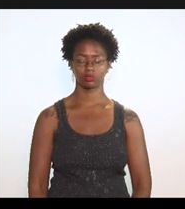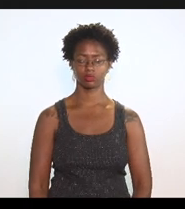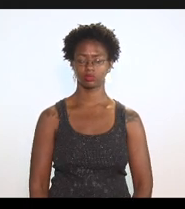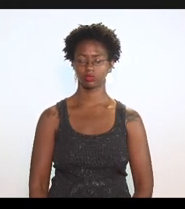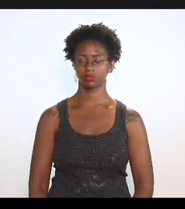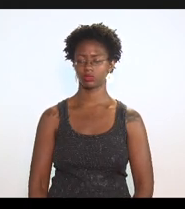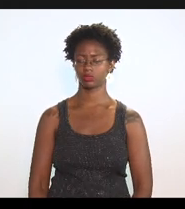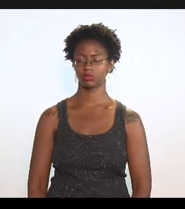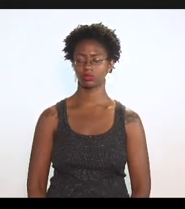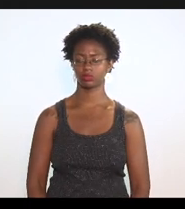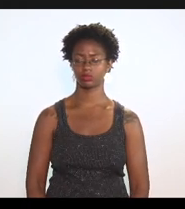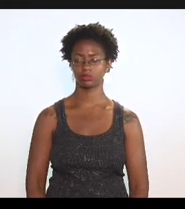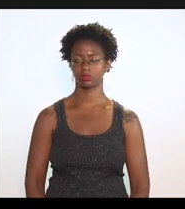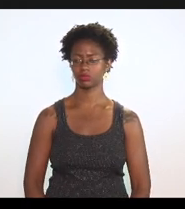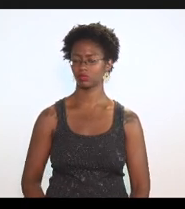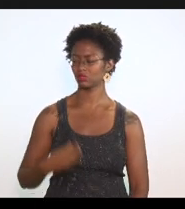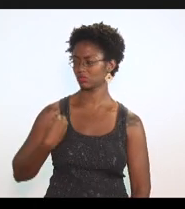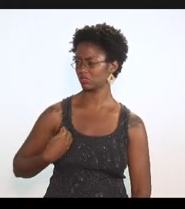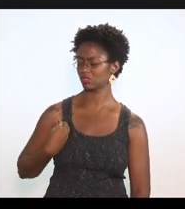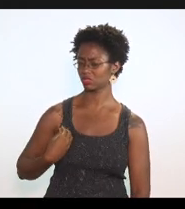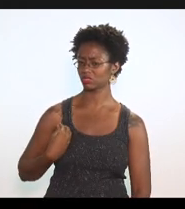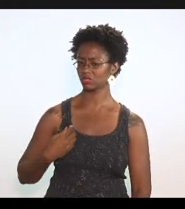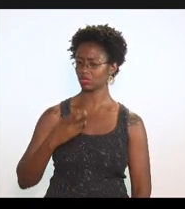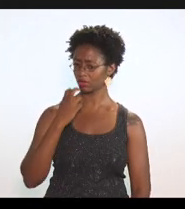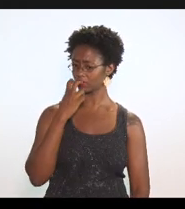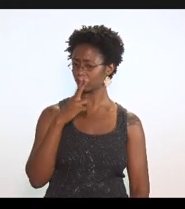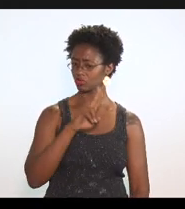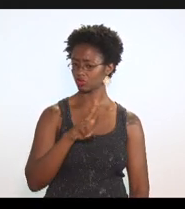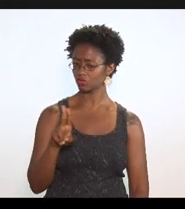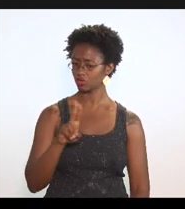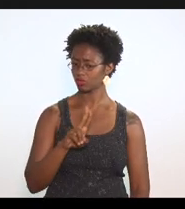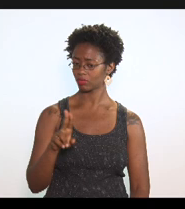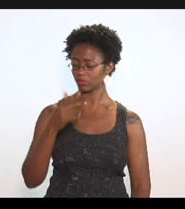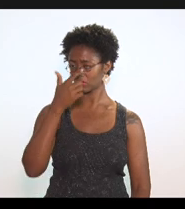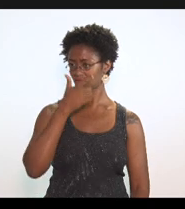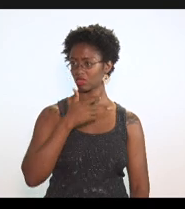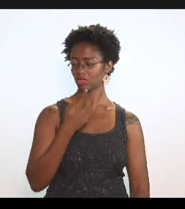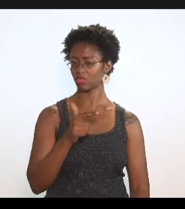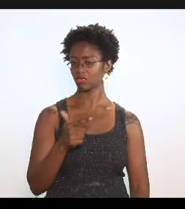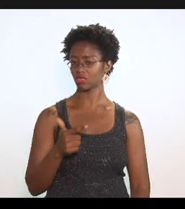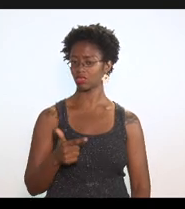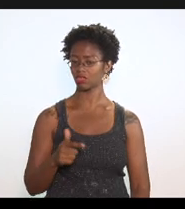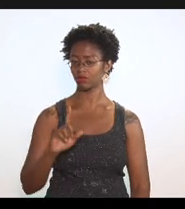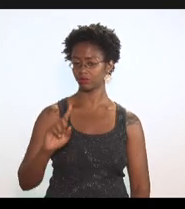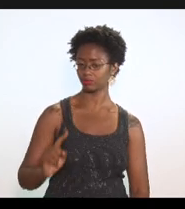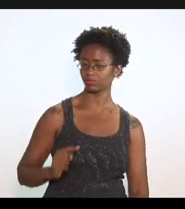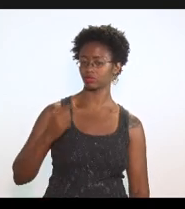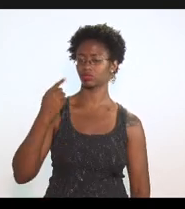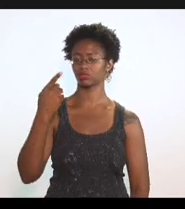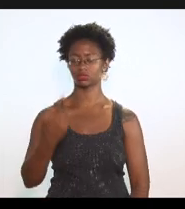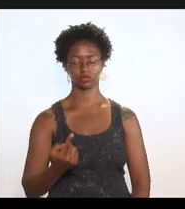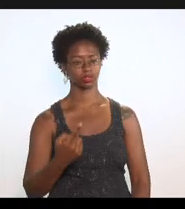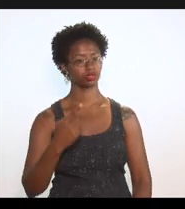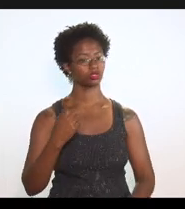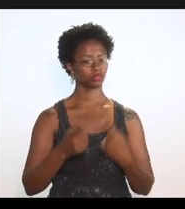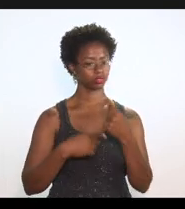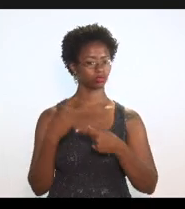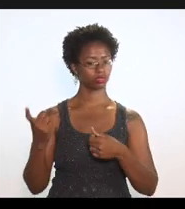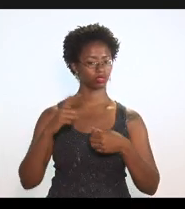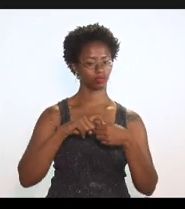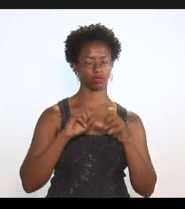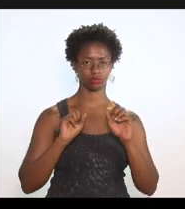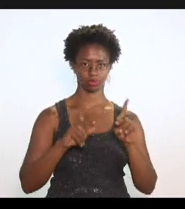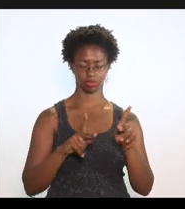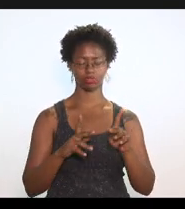Mauro Osório está presente estou vendo seu nome aqui mas sua face não está vou pular o Mauro Osório e daqui a pouco ele volta